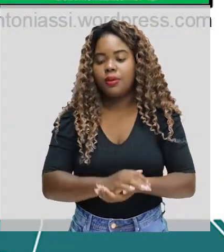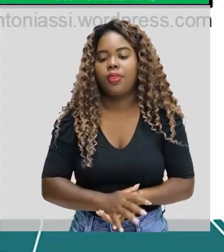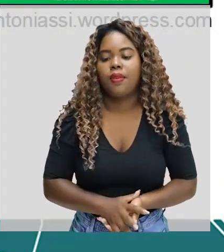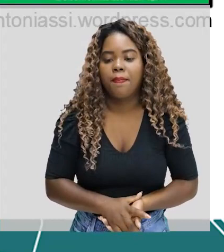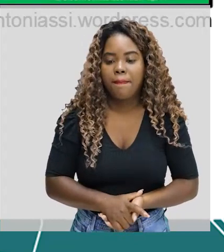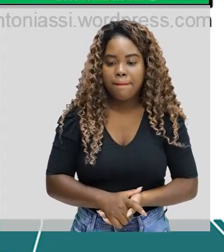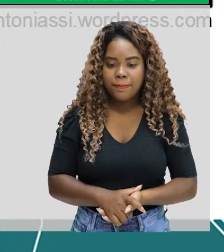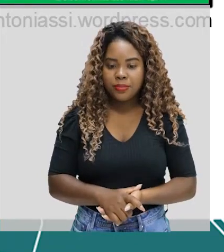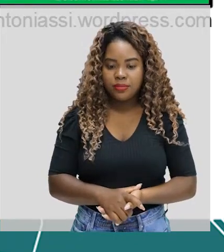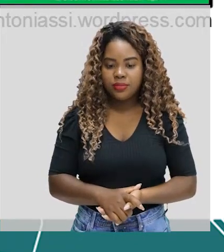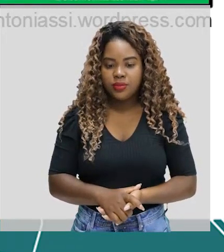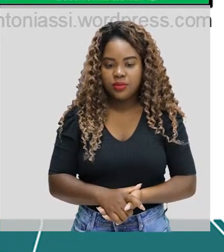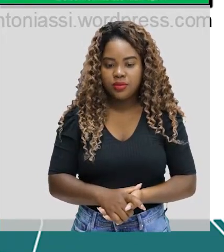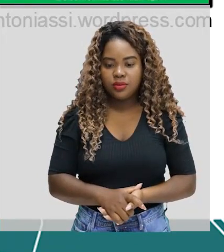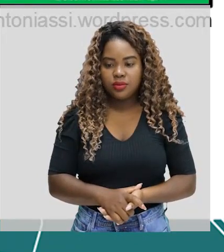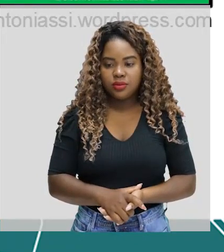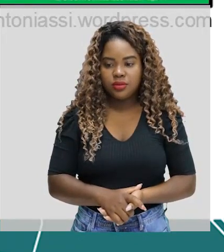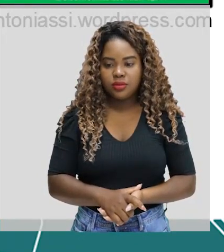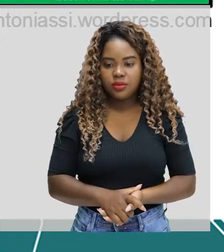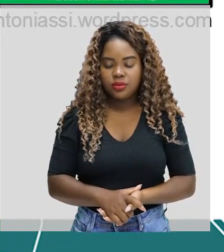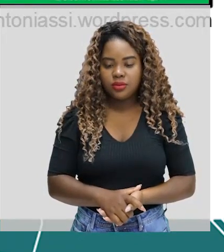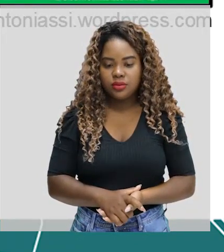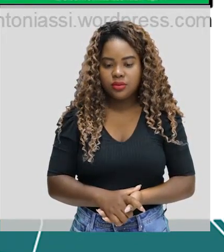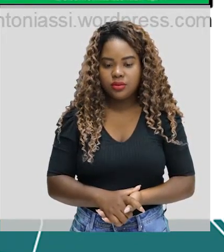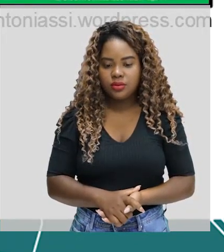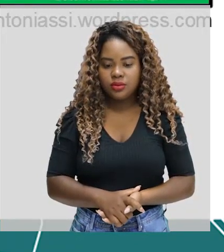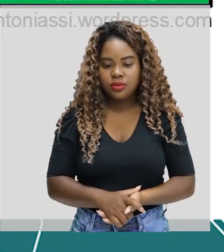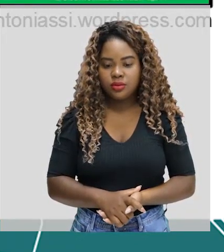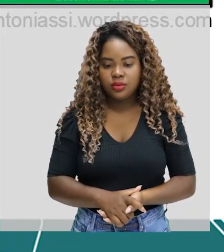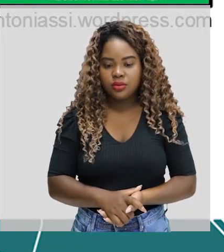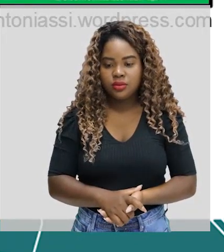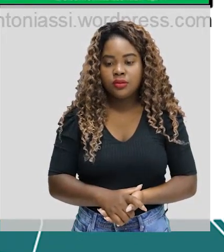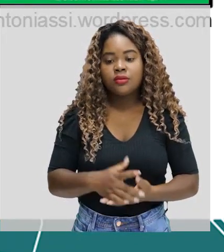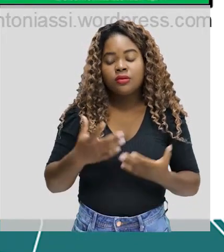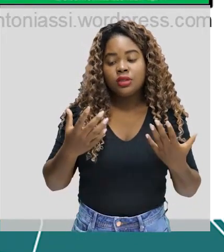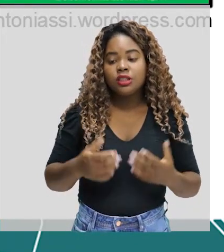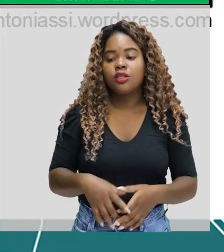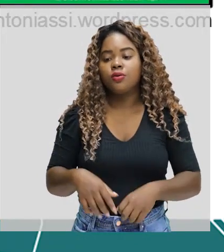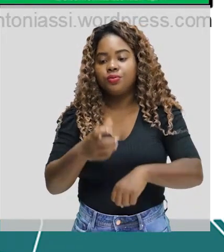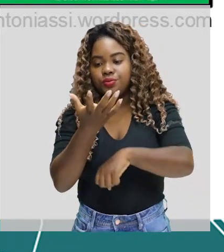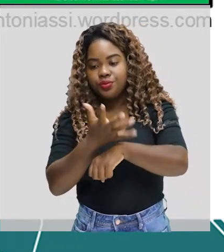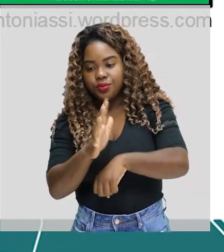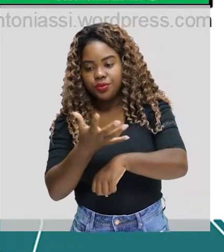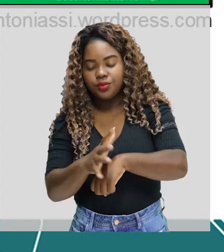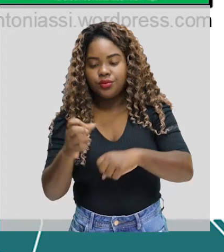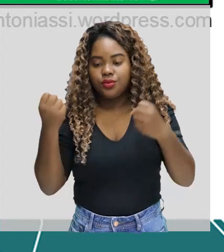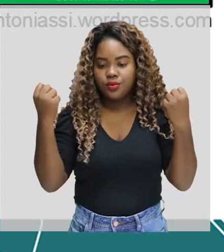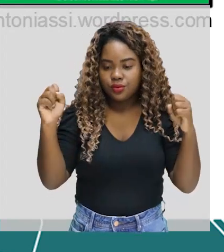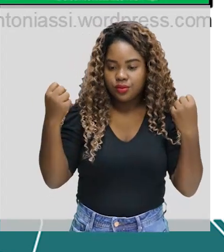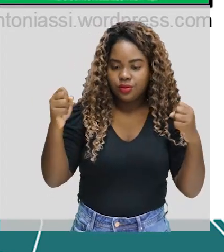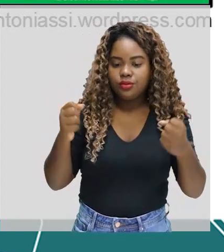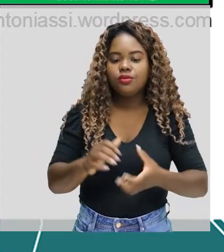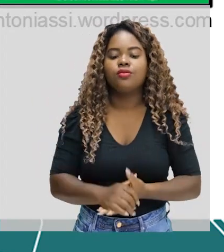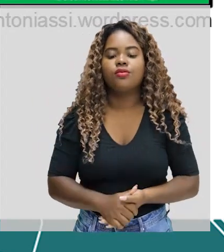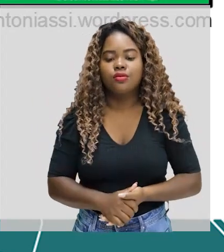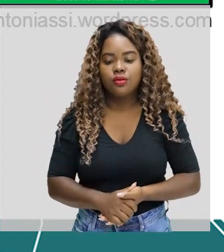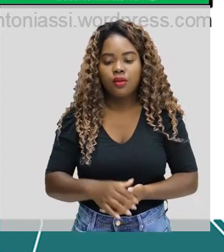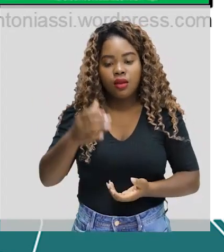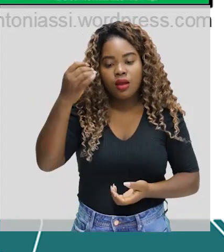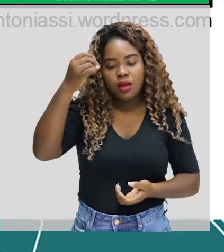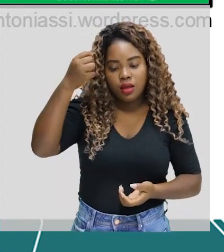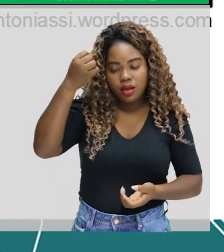exemplos aqui para vocês. Então, a prática de exercícios físicos, de atividade física, vai